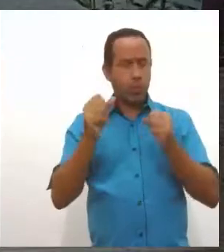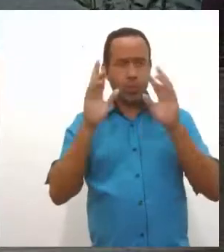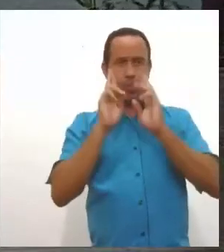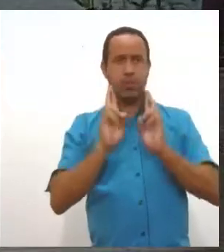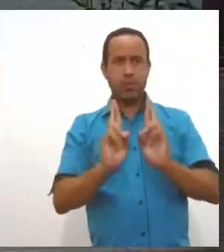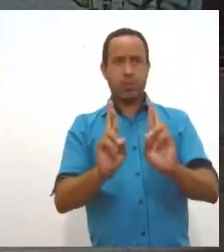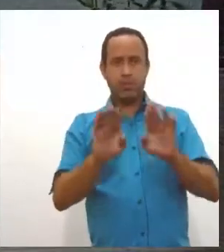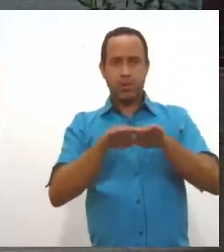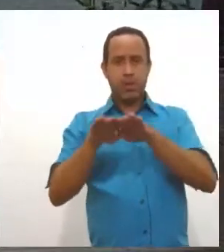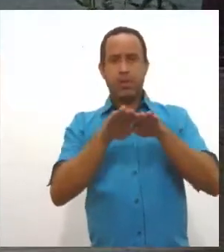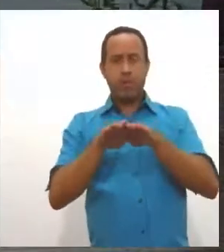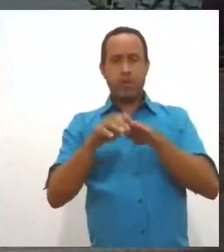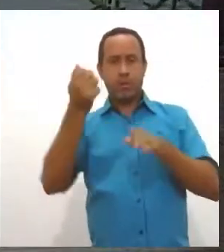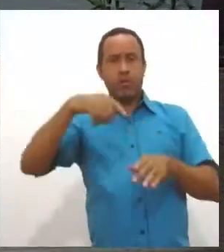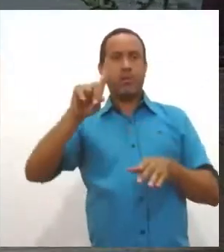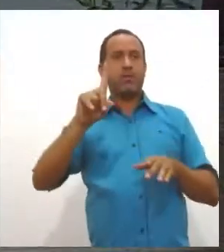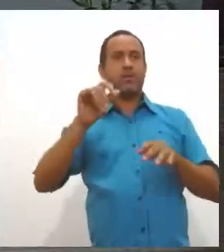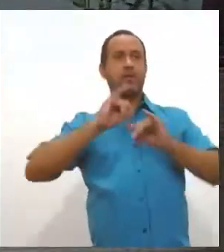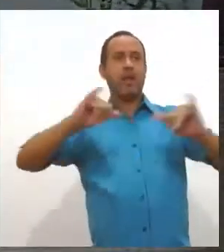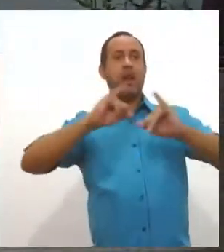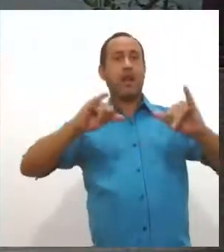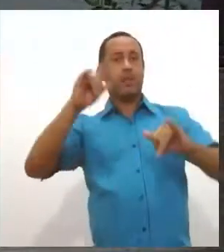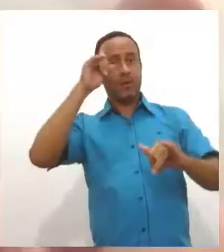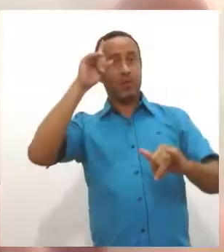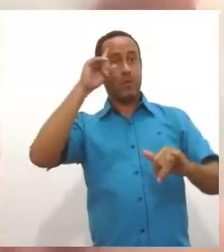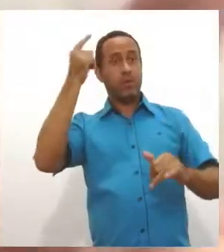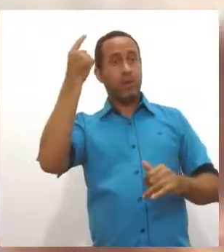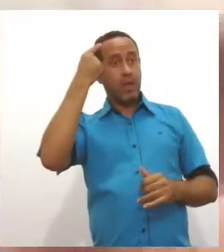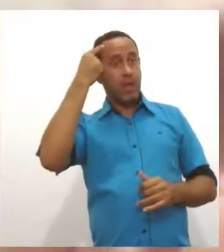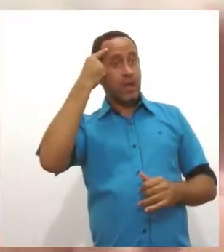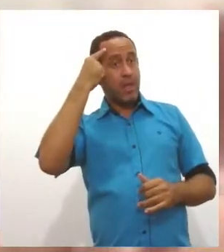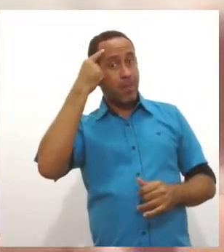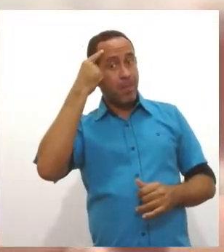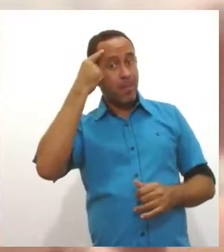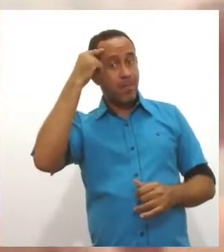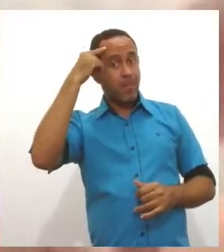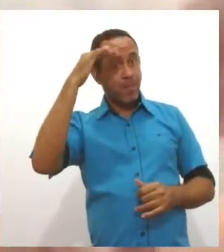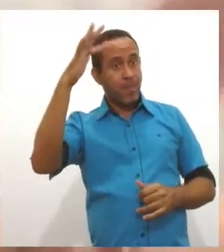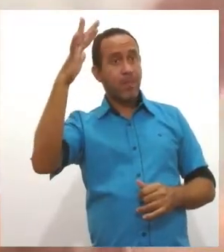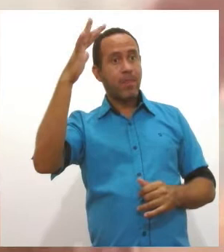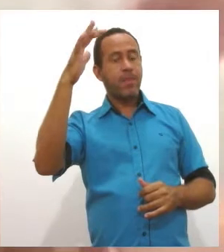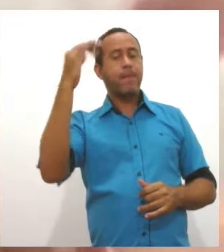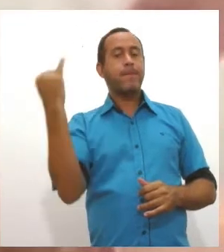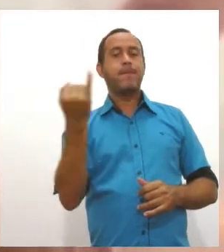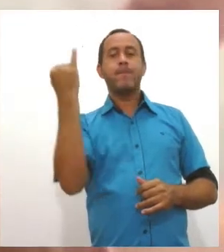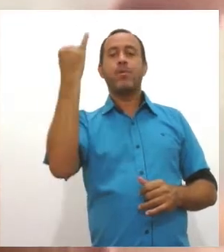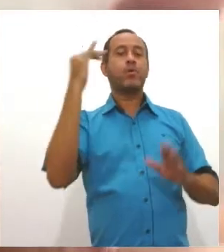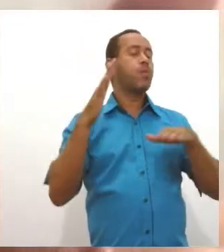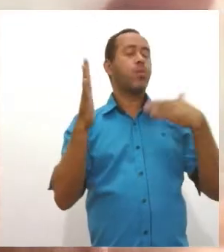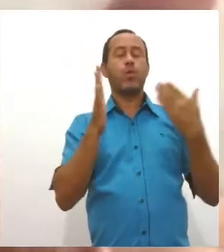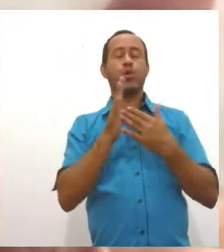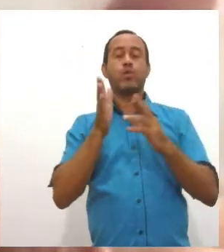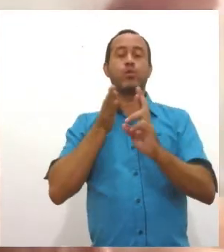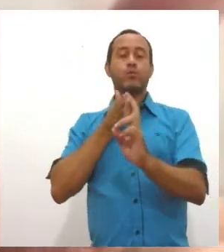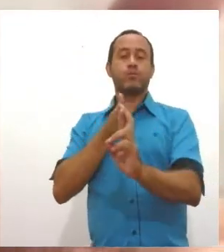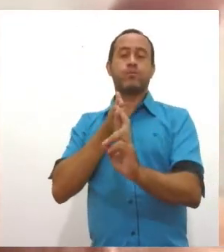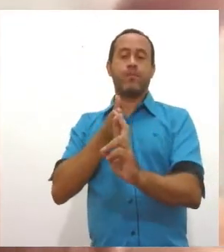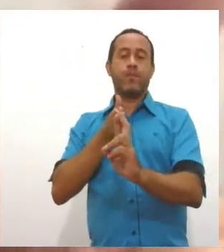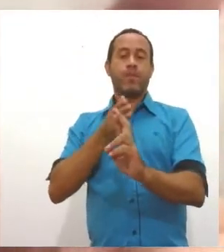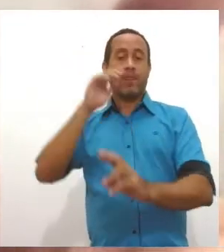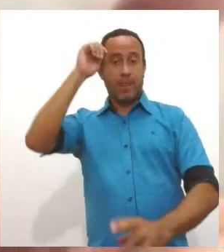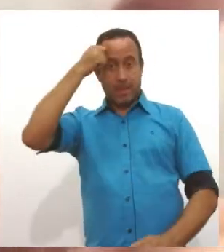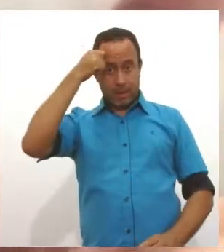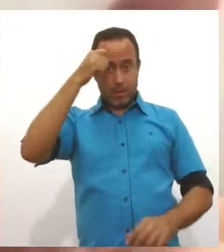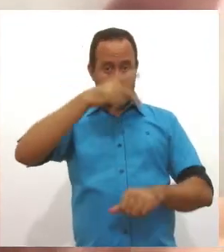verdade, né? É um dia de reflexão, é um dia muito importante, porque todos os referenciais negros no nosso país